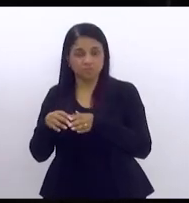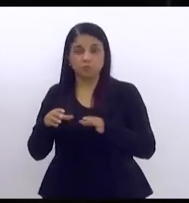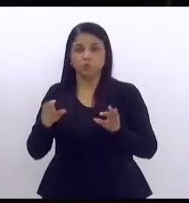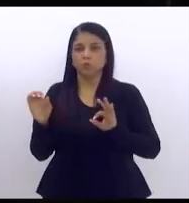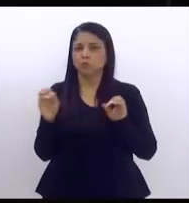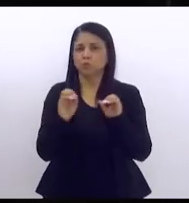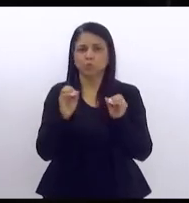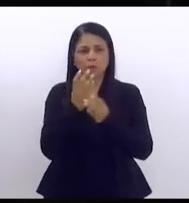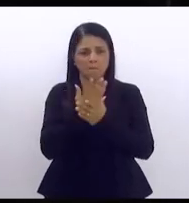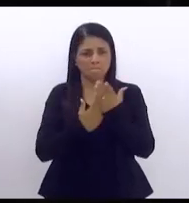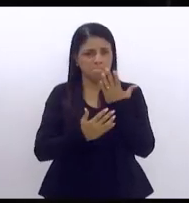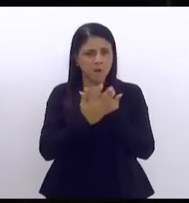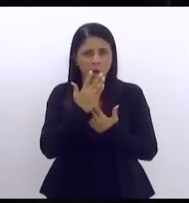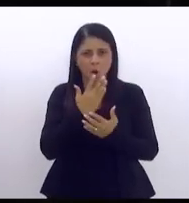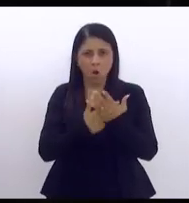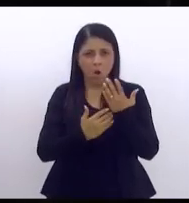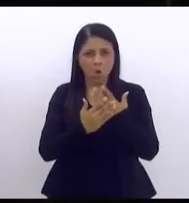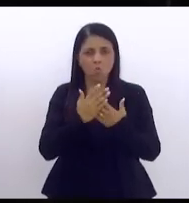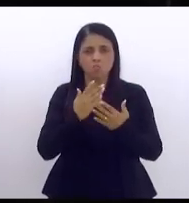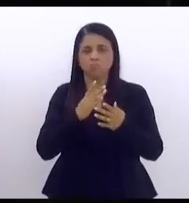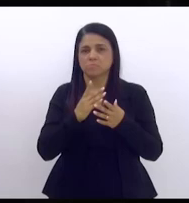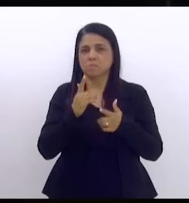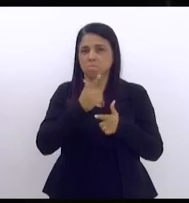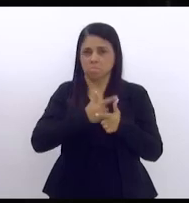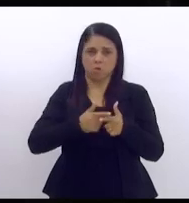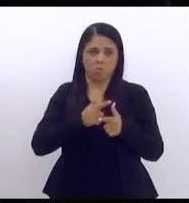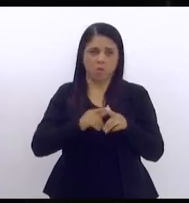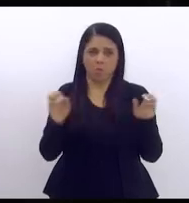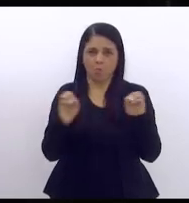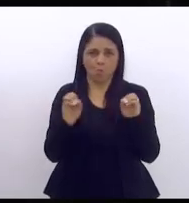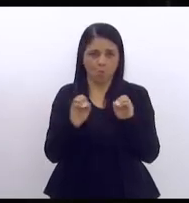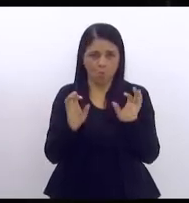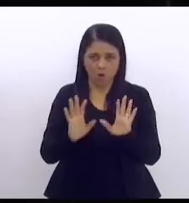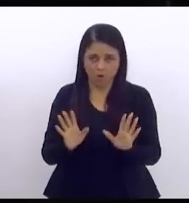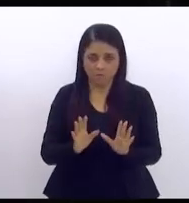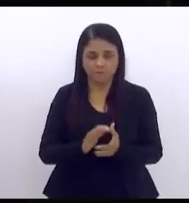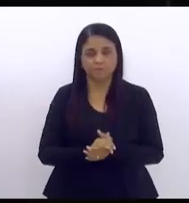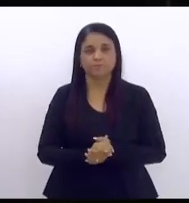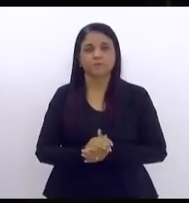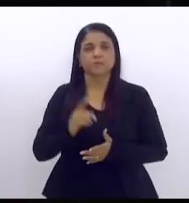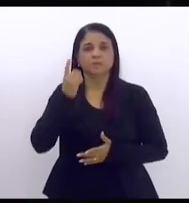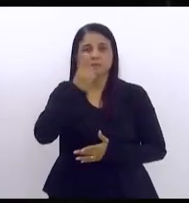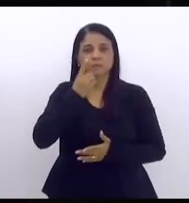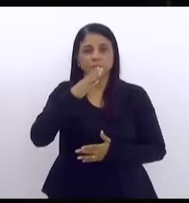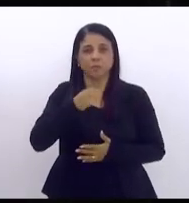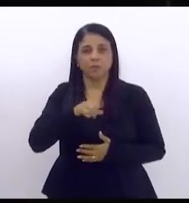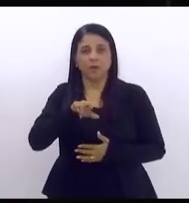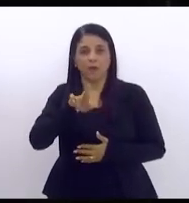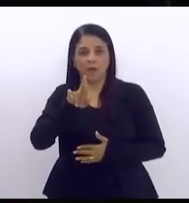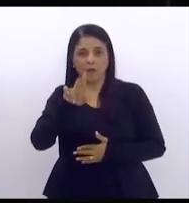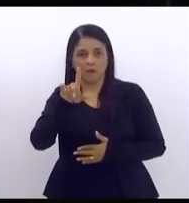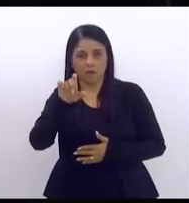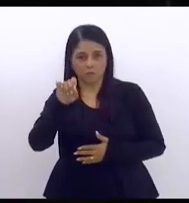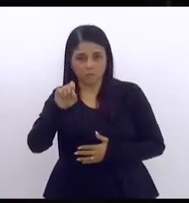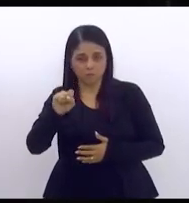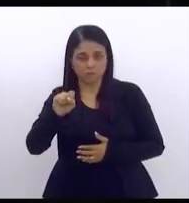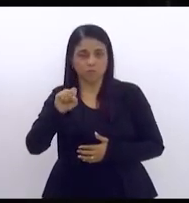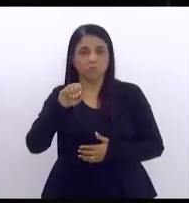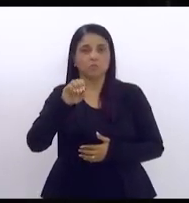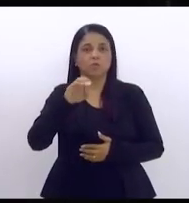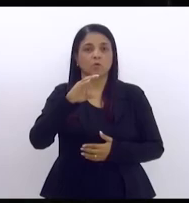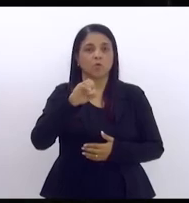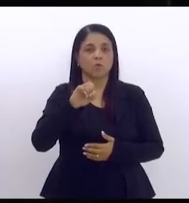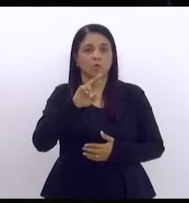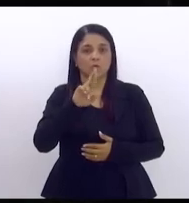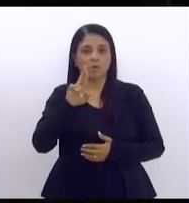envolvidas em escândalos, deputado Carlos Correia. E ontem, presidente, eu resolvi